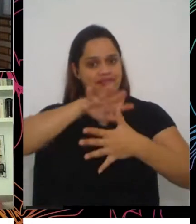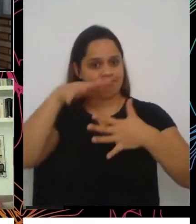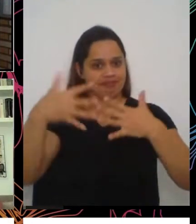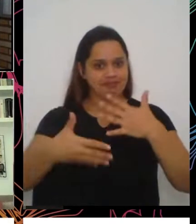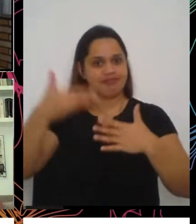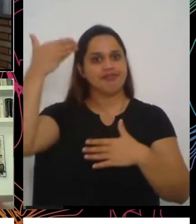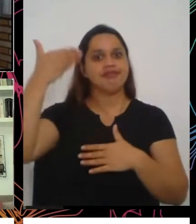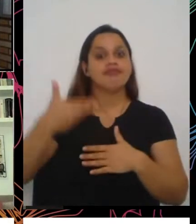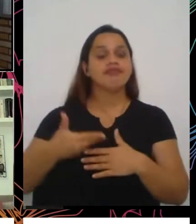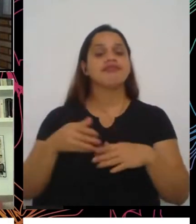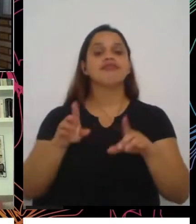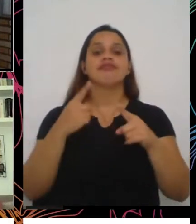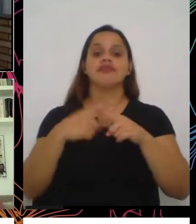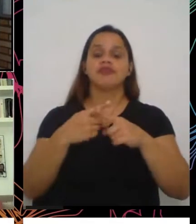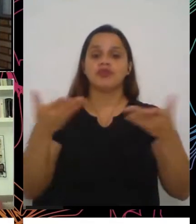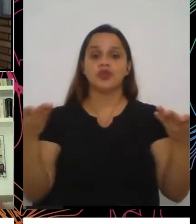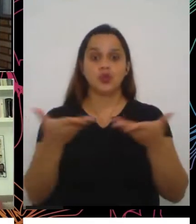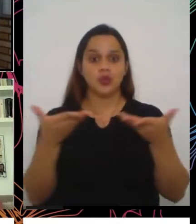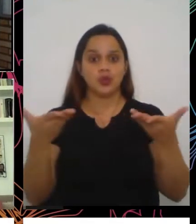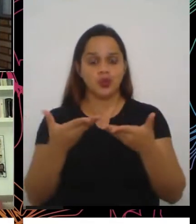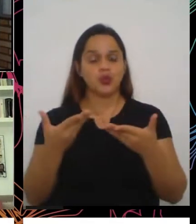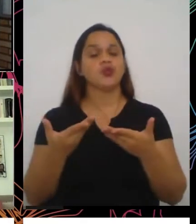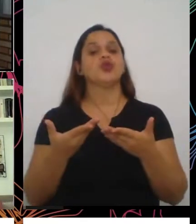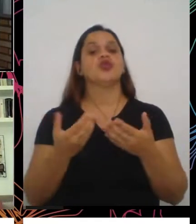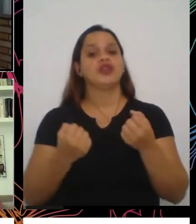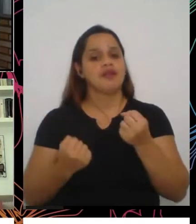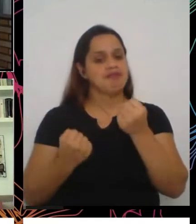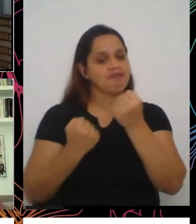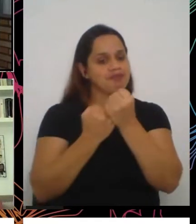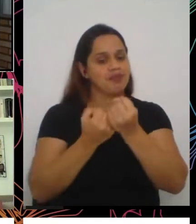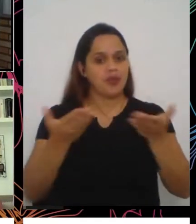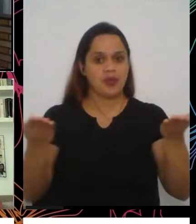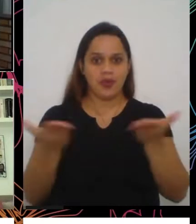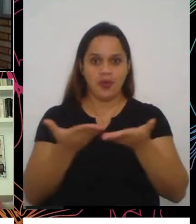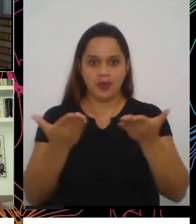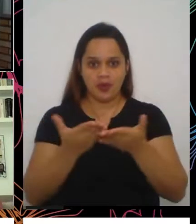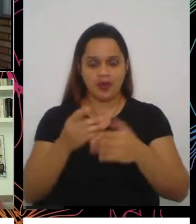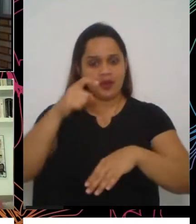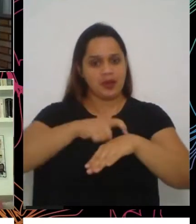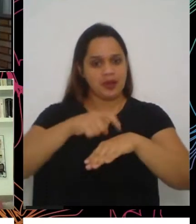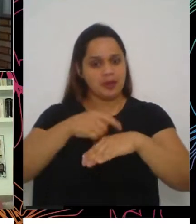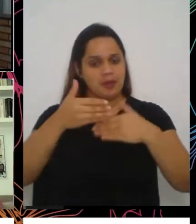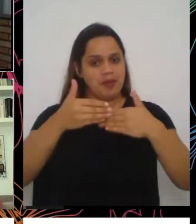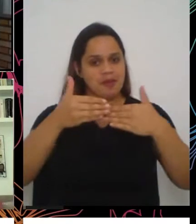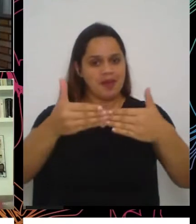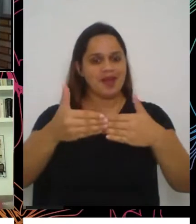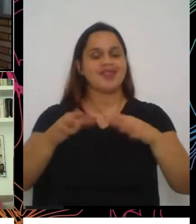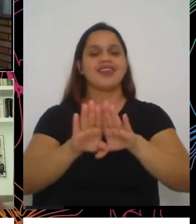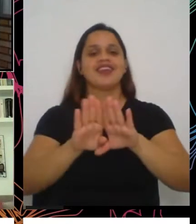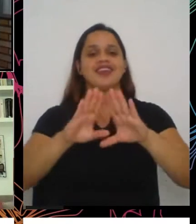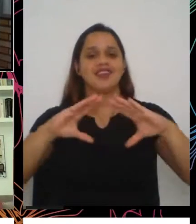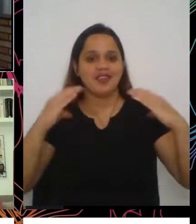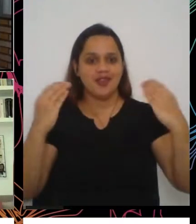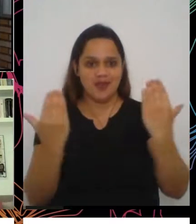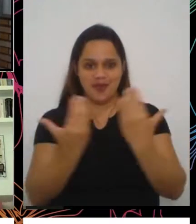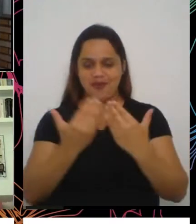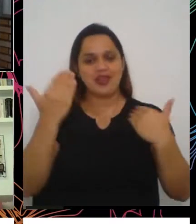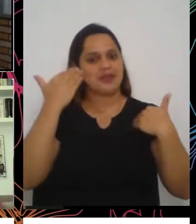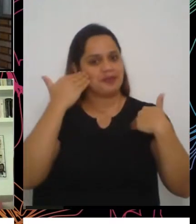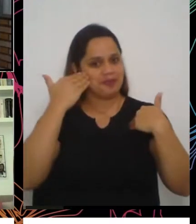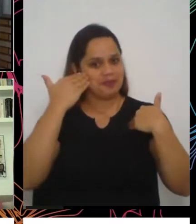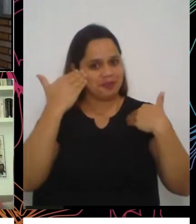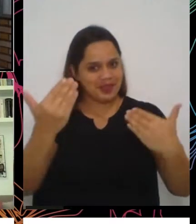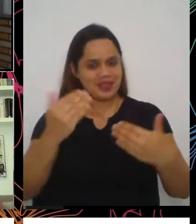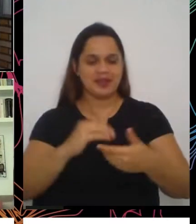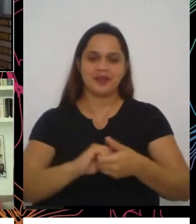prestar esse apoio para nós nesse momento aí do nosso painel. Bom, a nossa